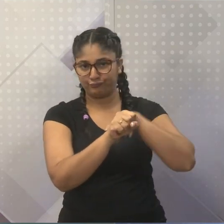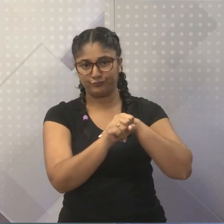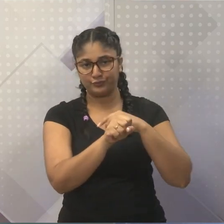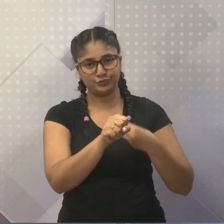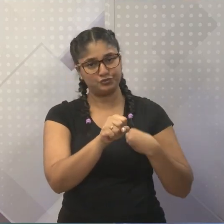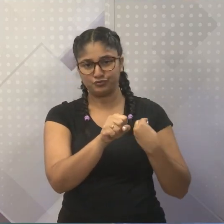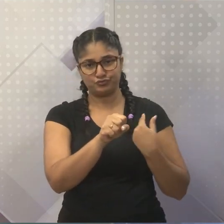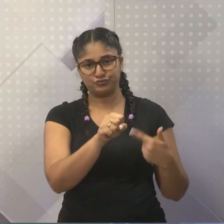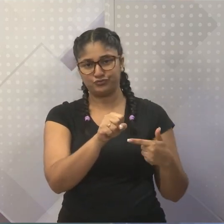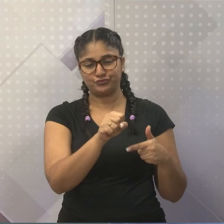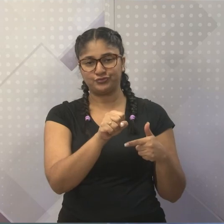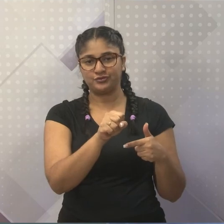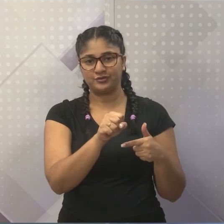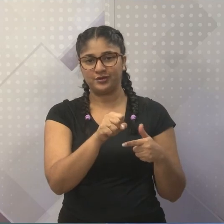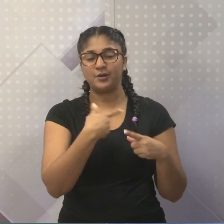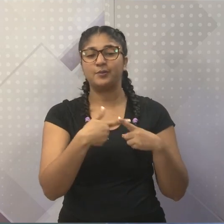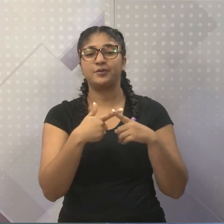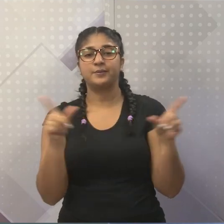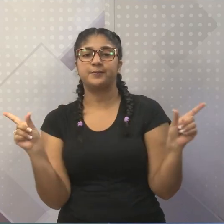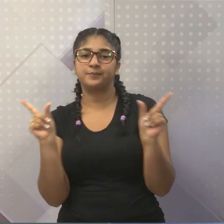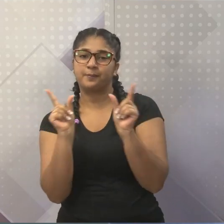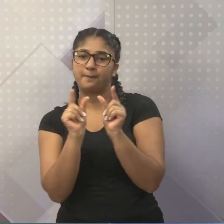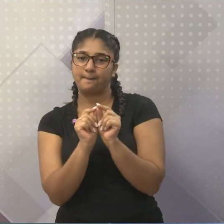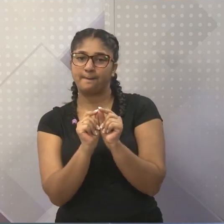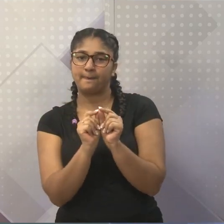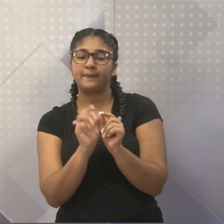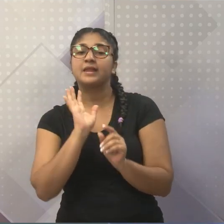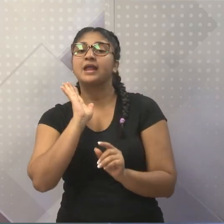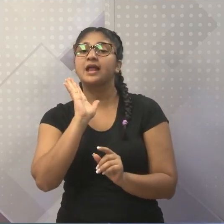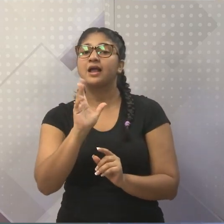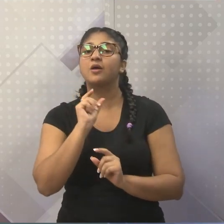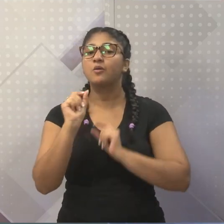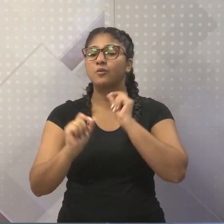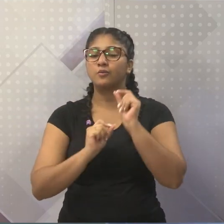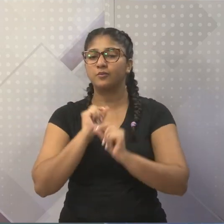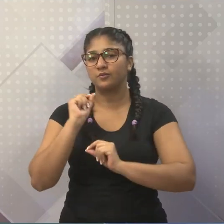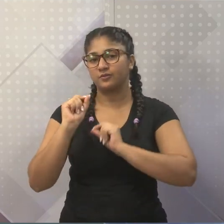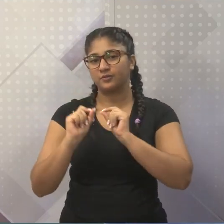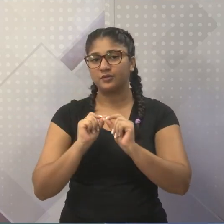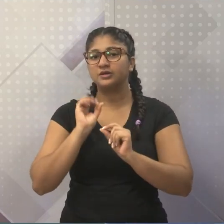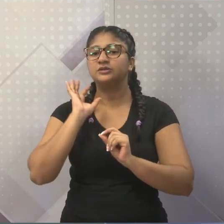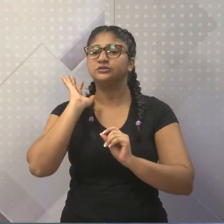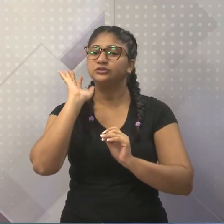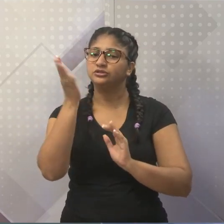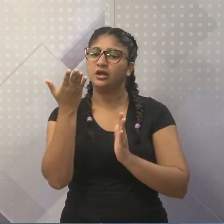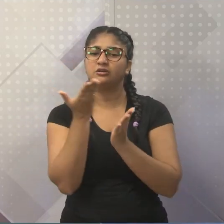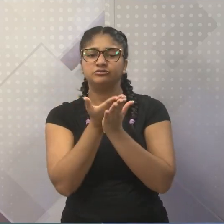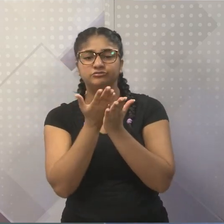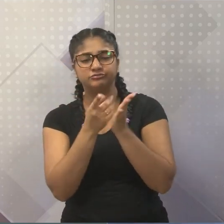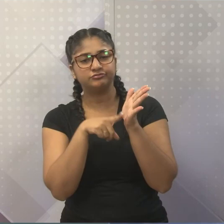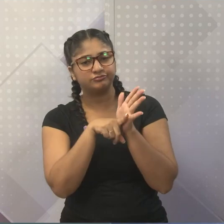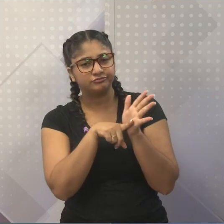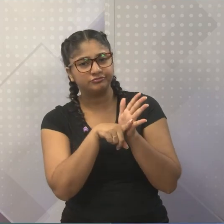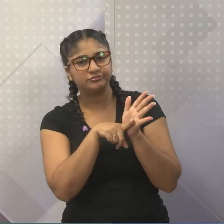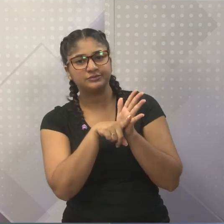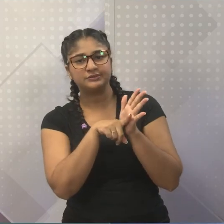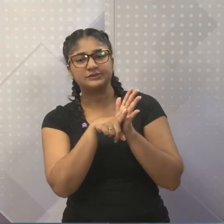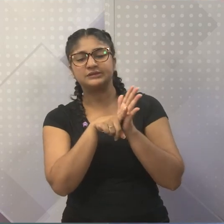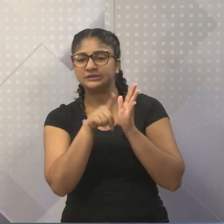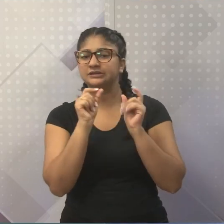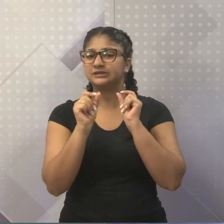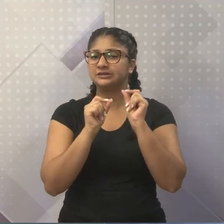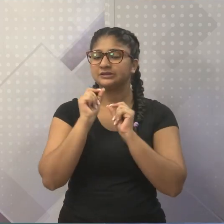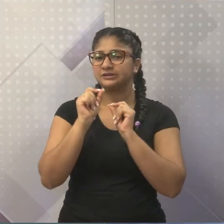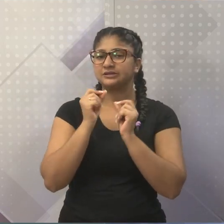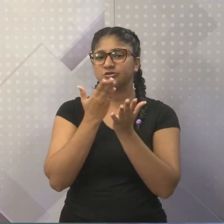A abreviatura em si, ela já é uma forma que já foi instituída, já é muito preservada